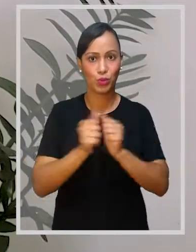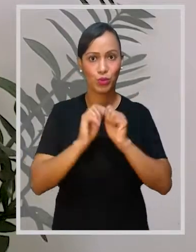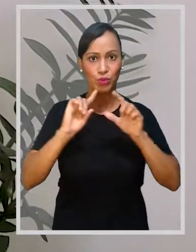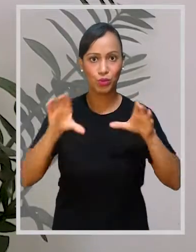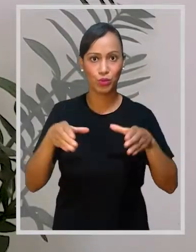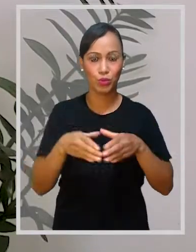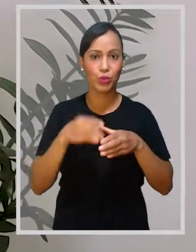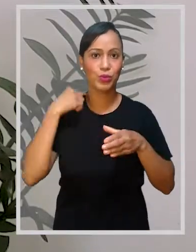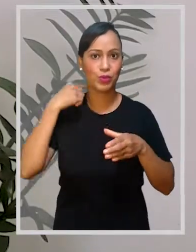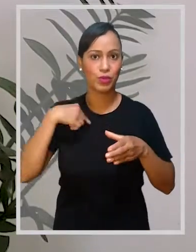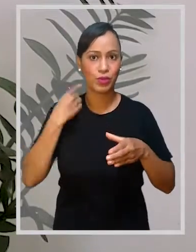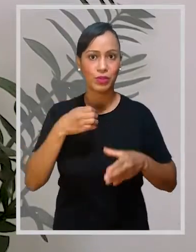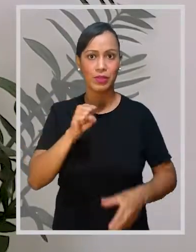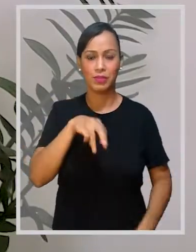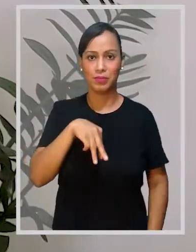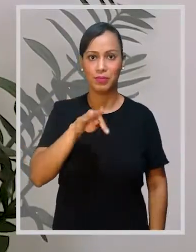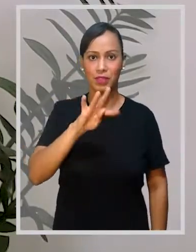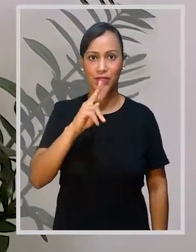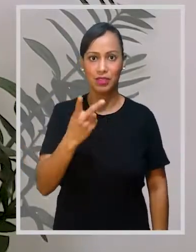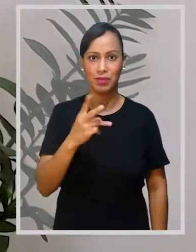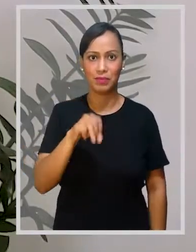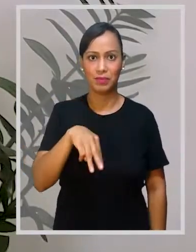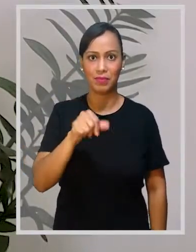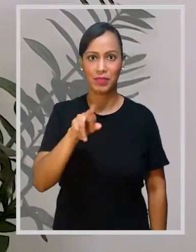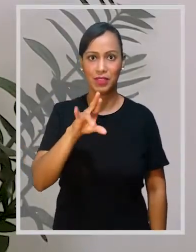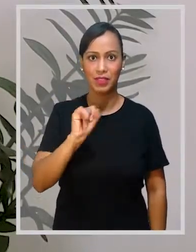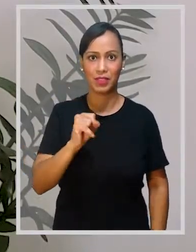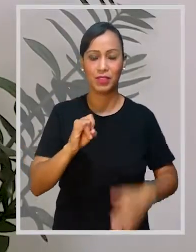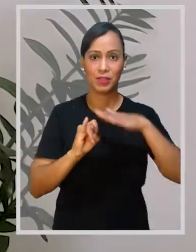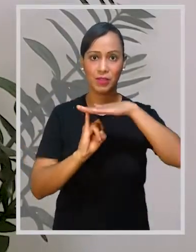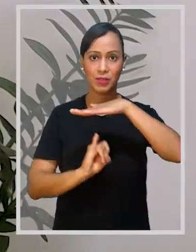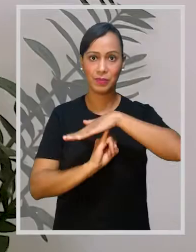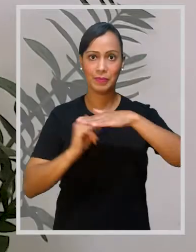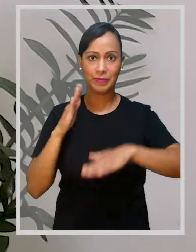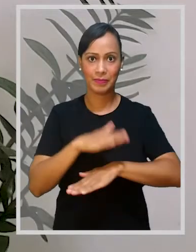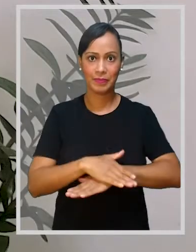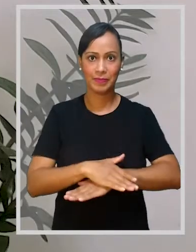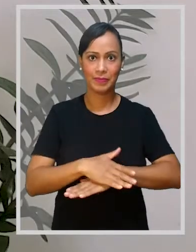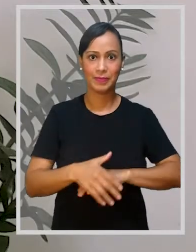uma parceria Smith Martins Advogados e Instituto Mara Gabrilli.